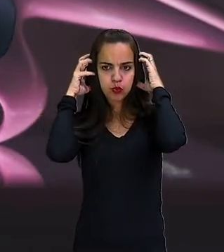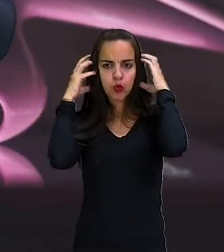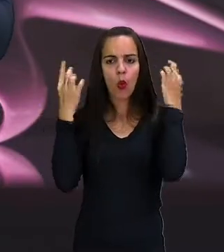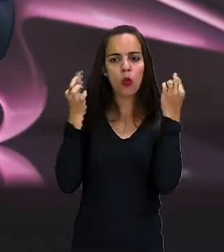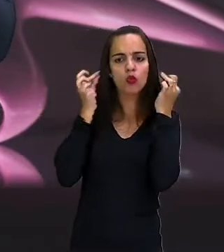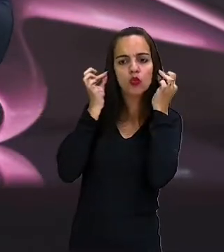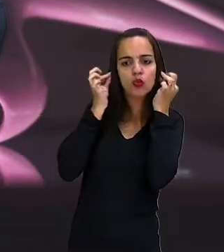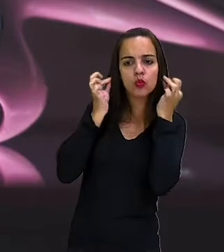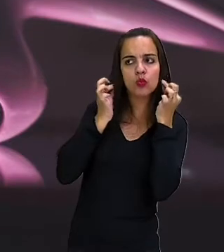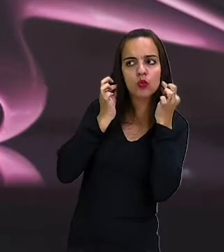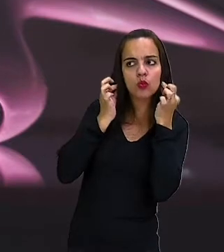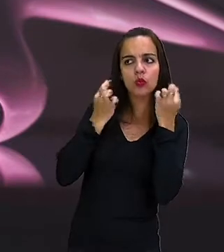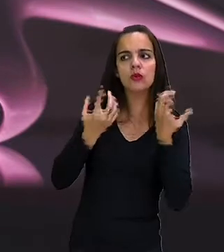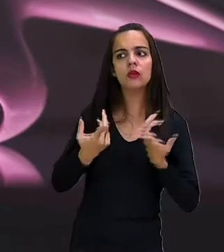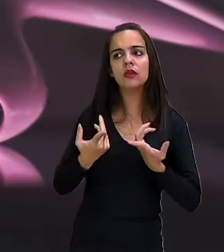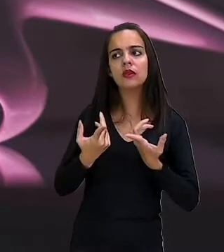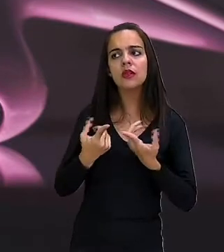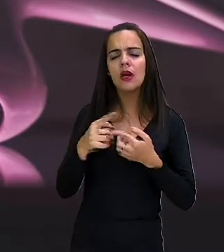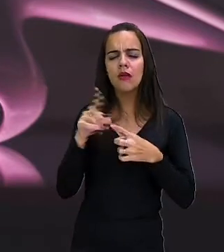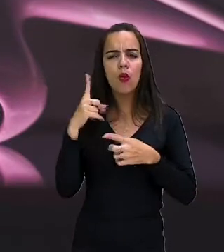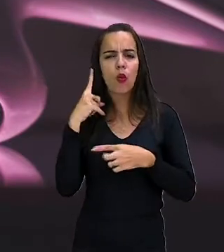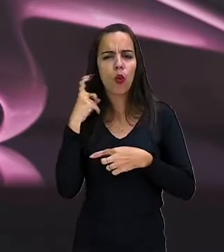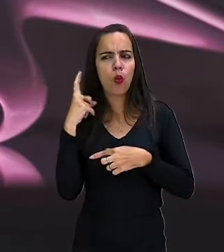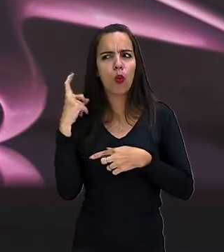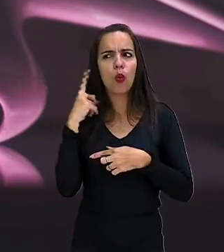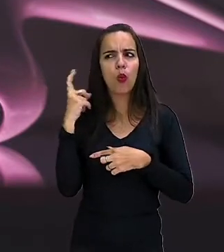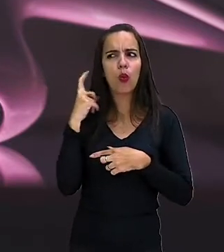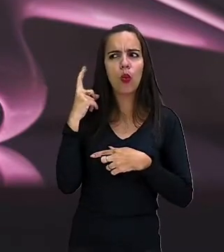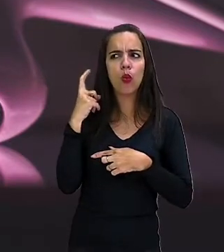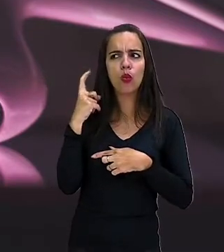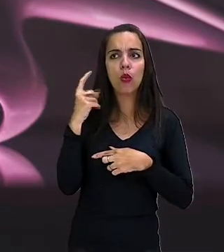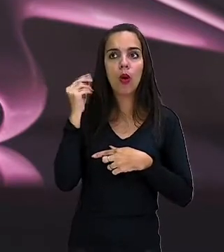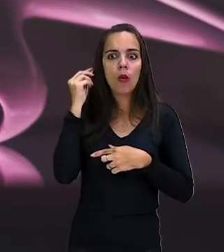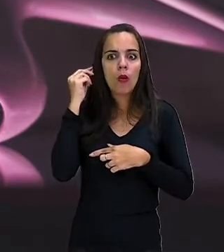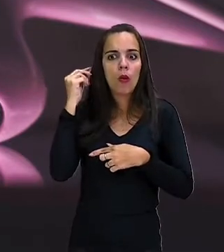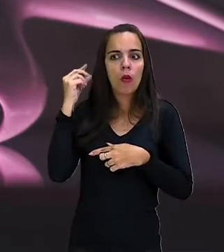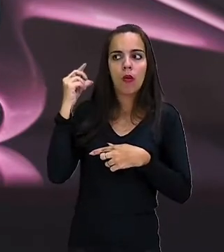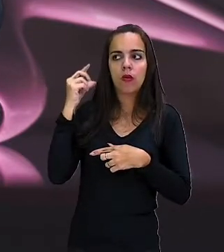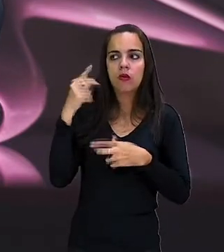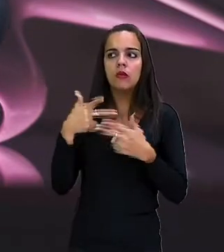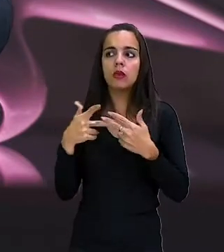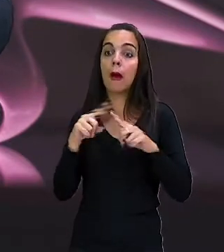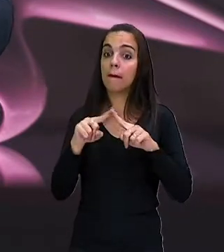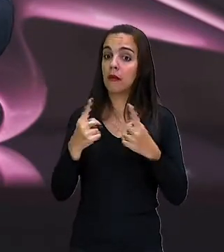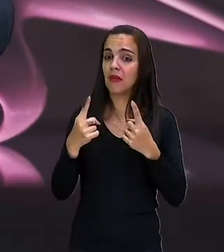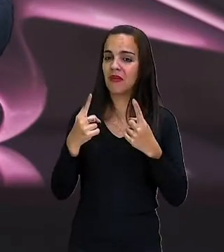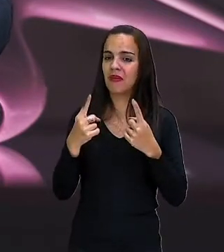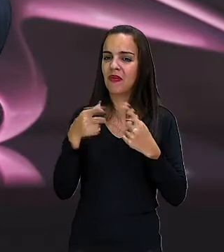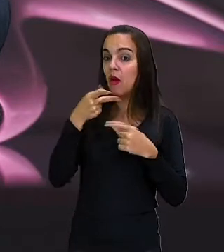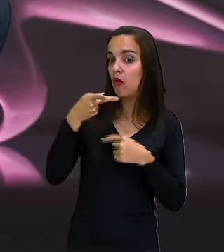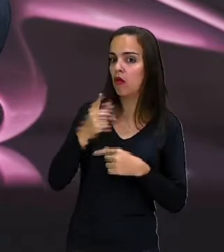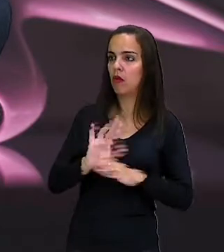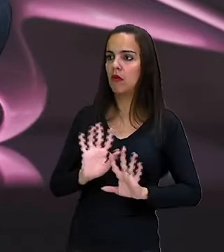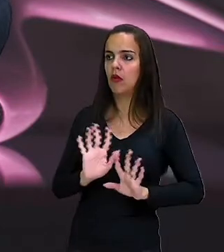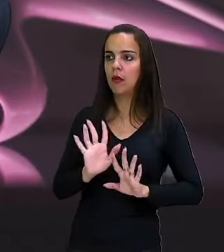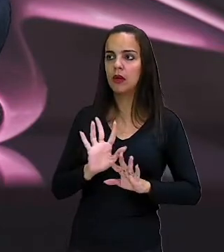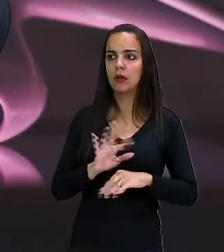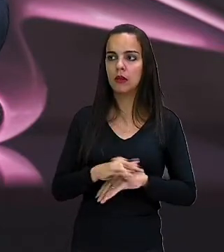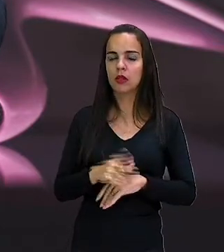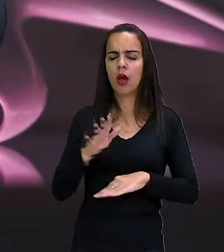eles causam ruídos e causam, eles causam algo à saúde. Vamos lá. Que